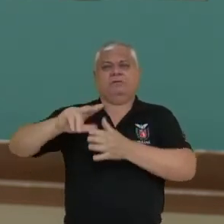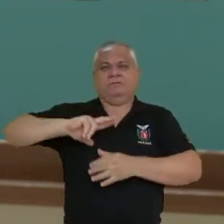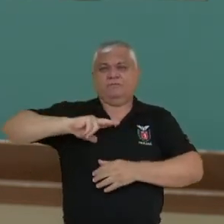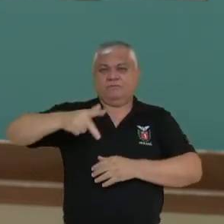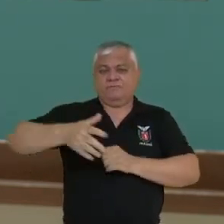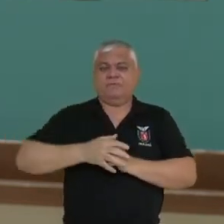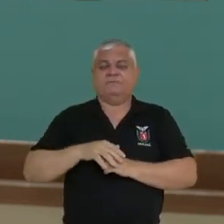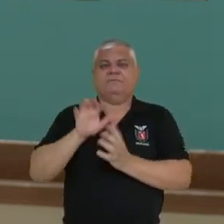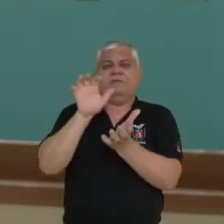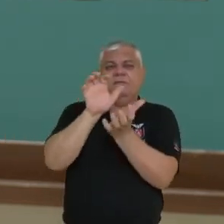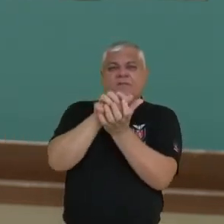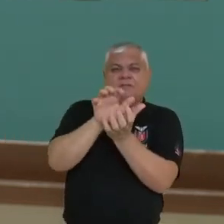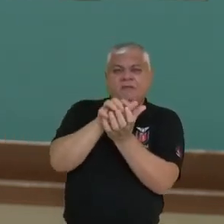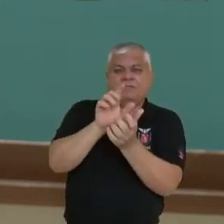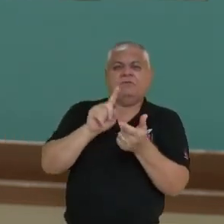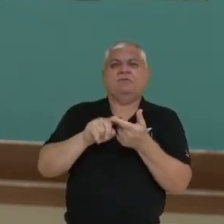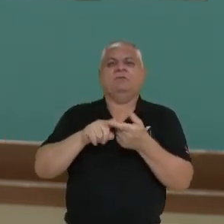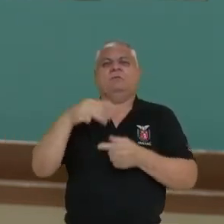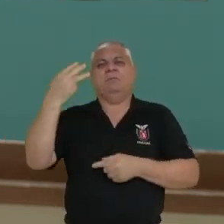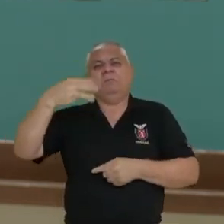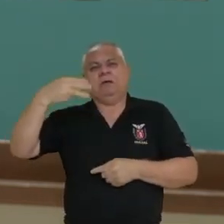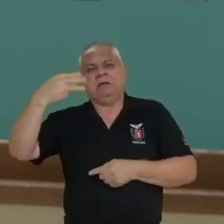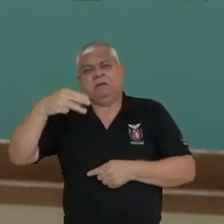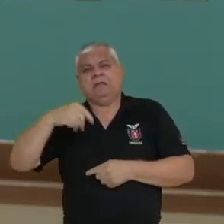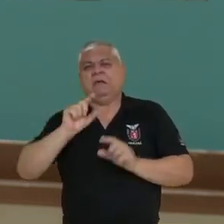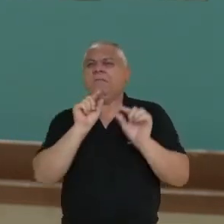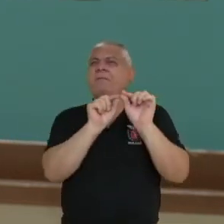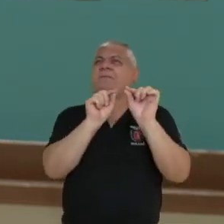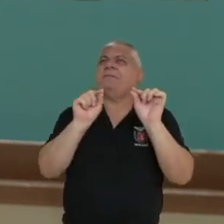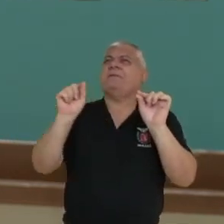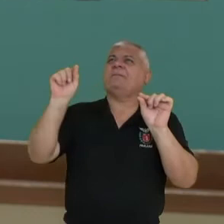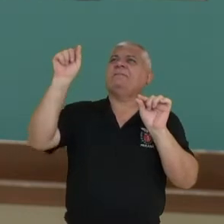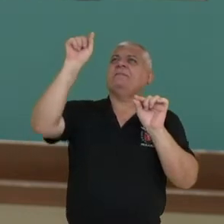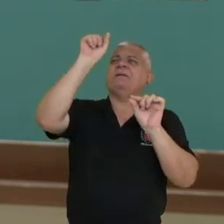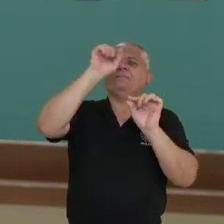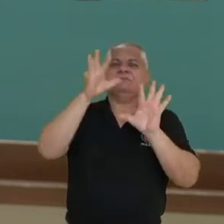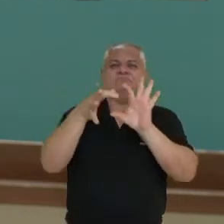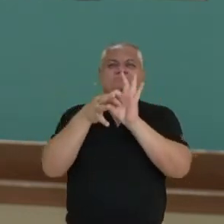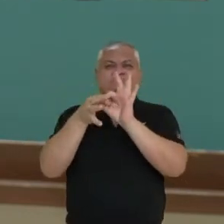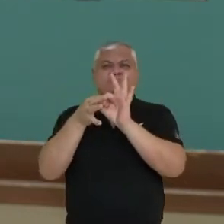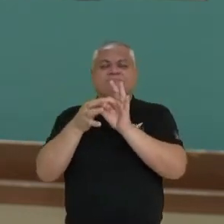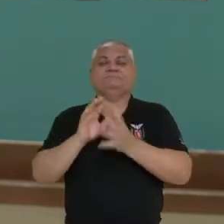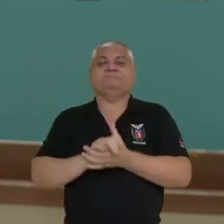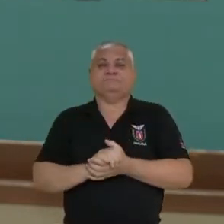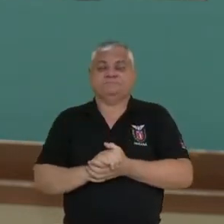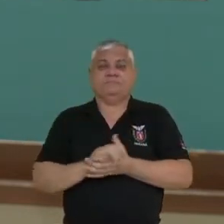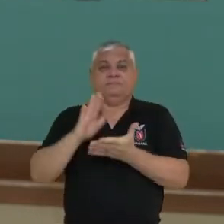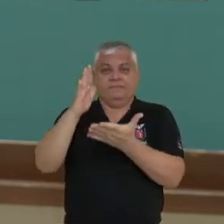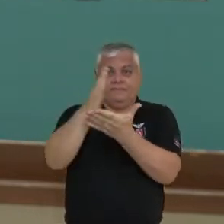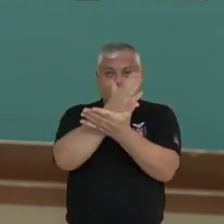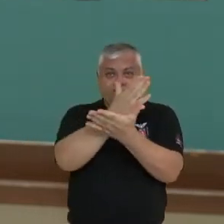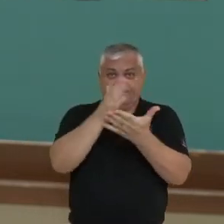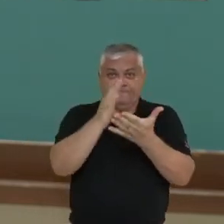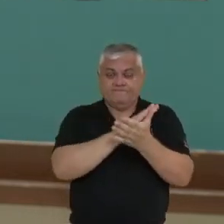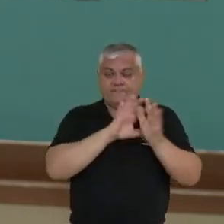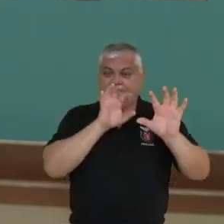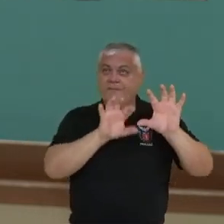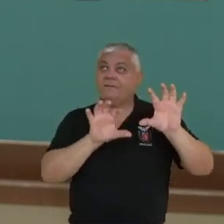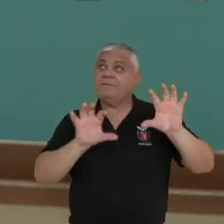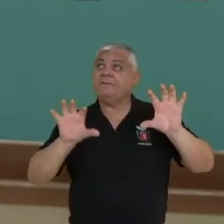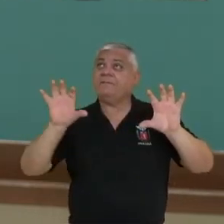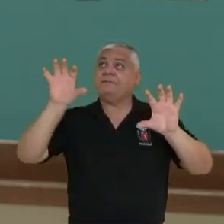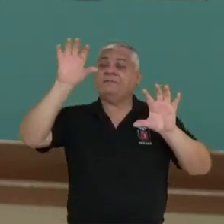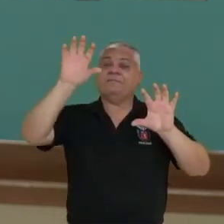Pernambuco, Maranhão e os outros estados que compõem a região. Então essa divisão política dos